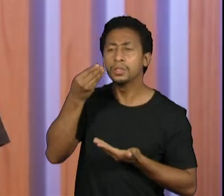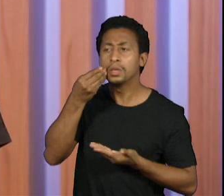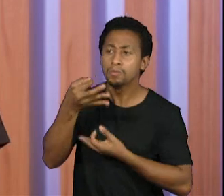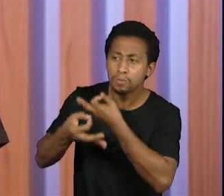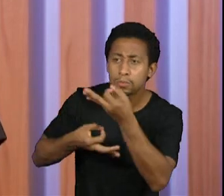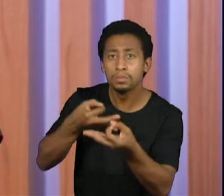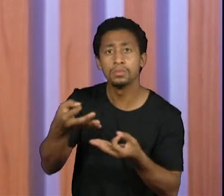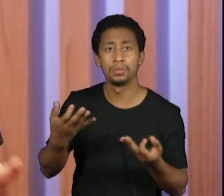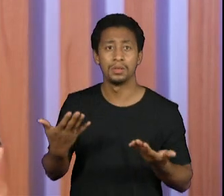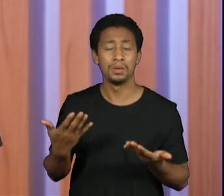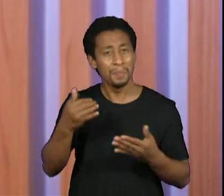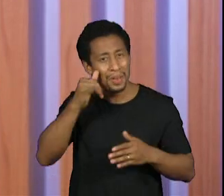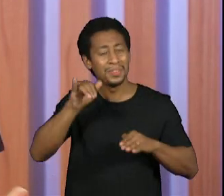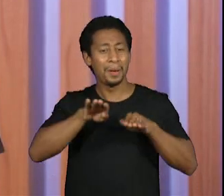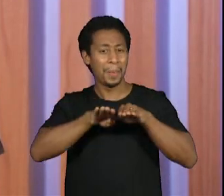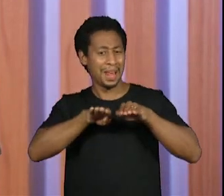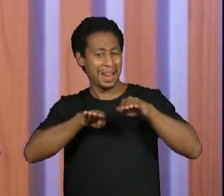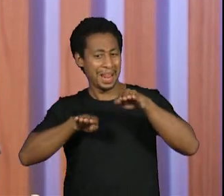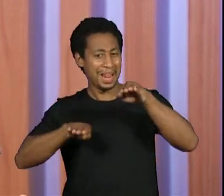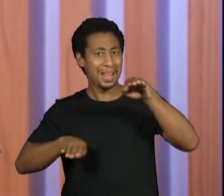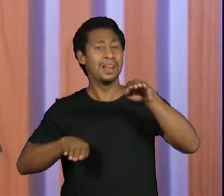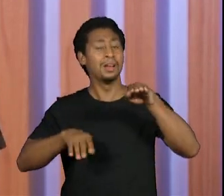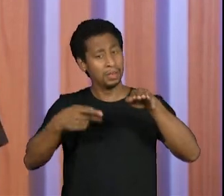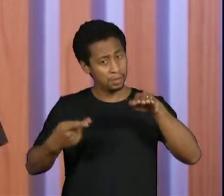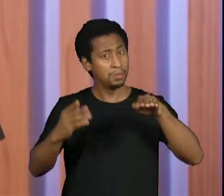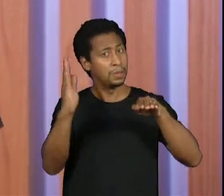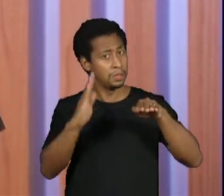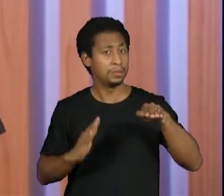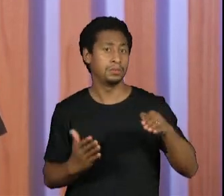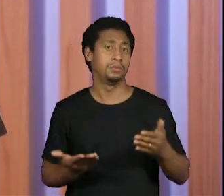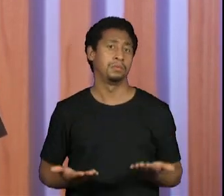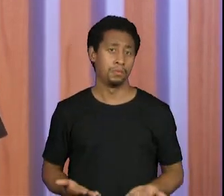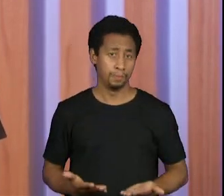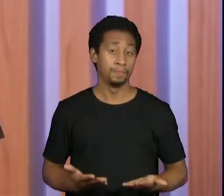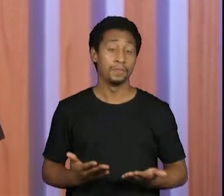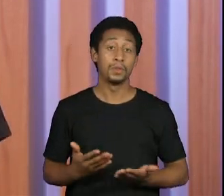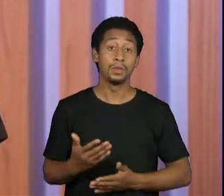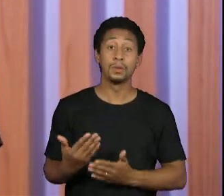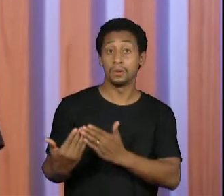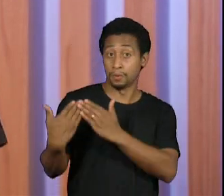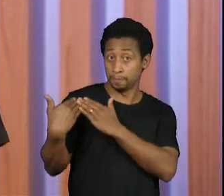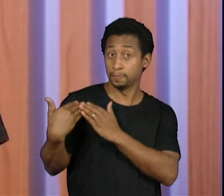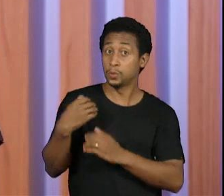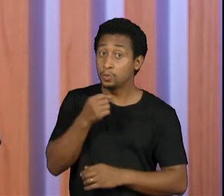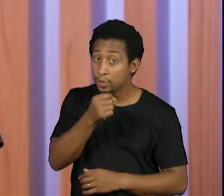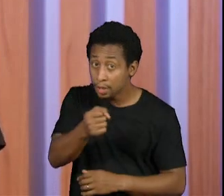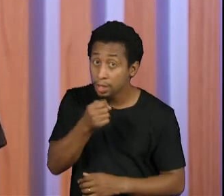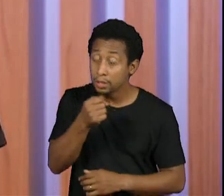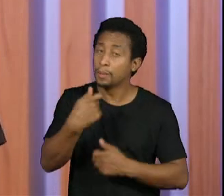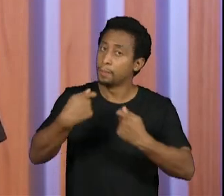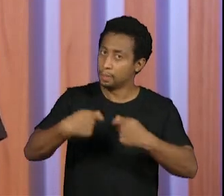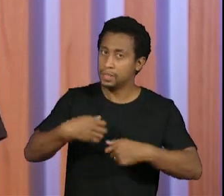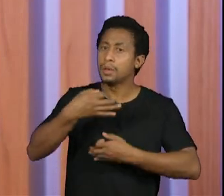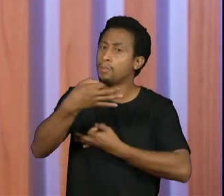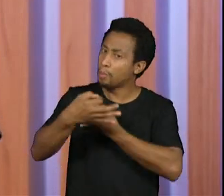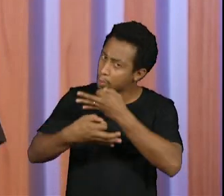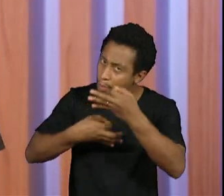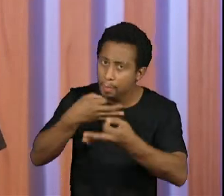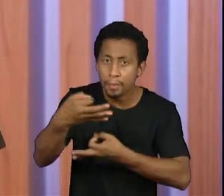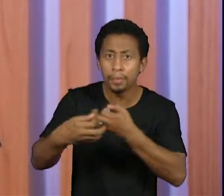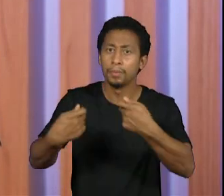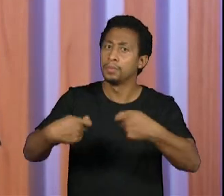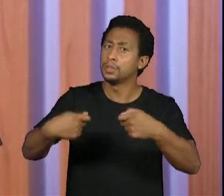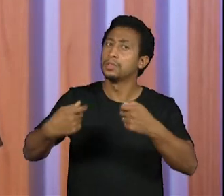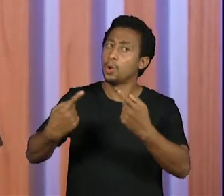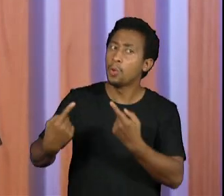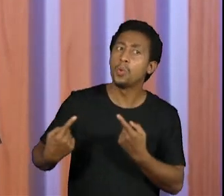milenar que a gente tem aqui no nosso país. Eu acho que é papel do jornalista, sim, se posicionar e contra. Eu acho que os jornalistas